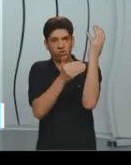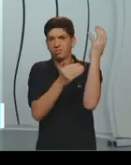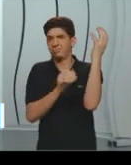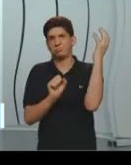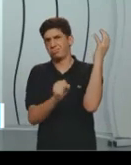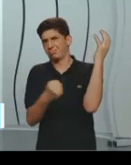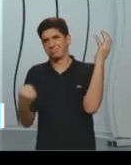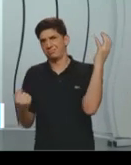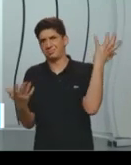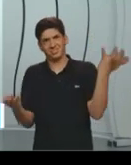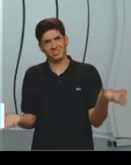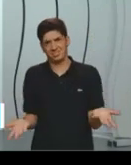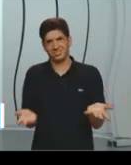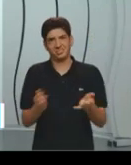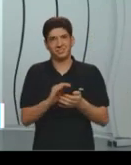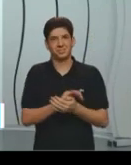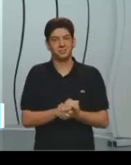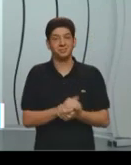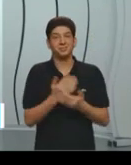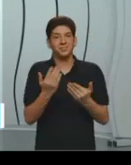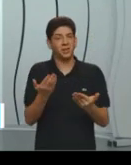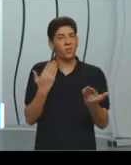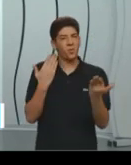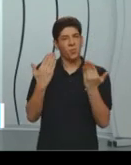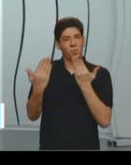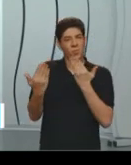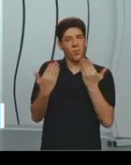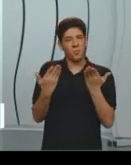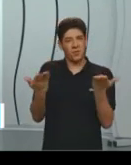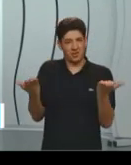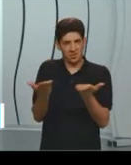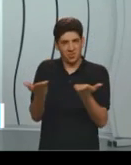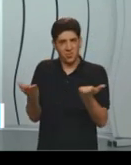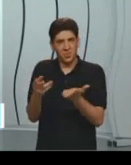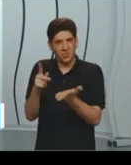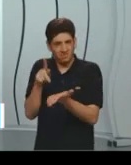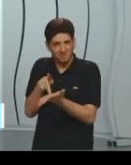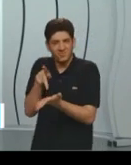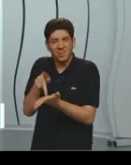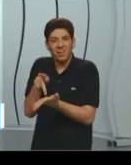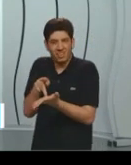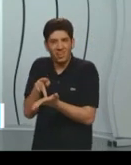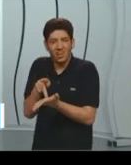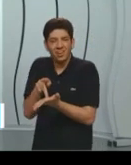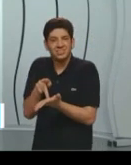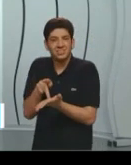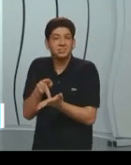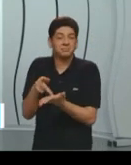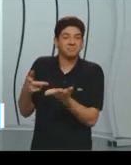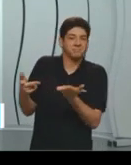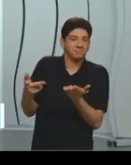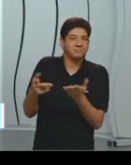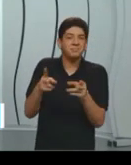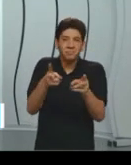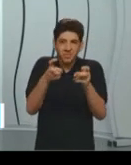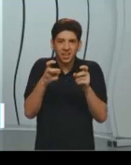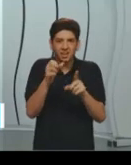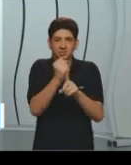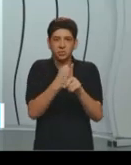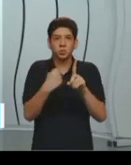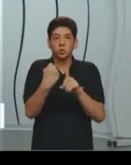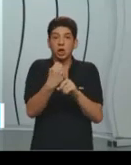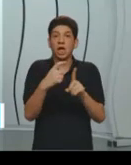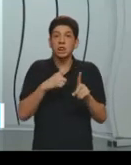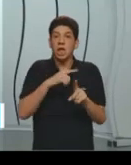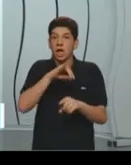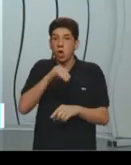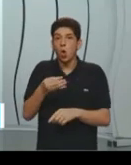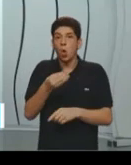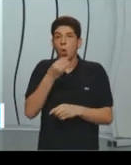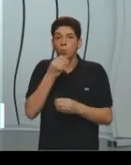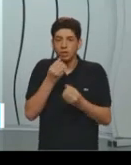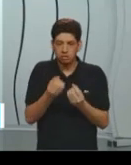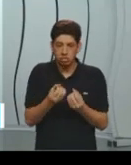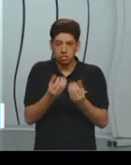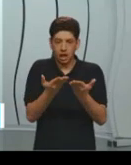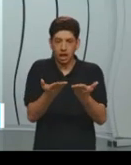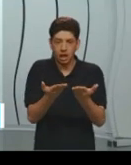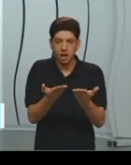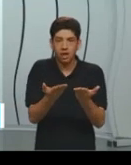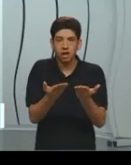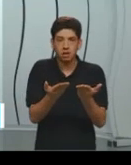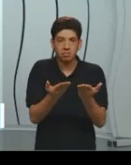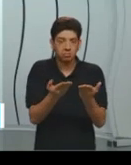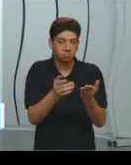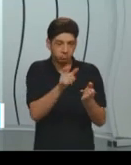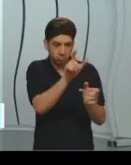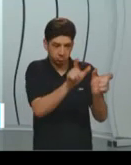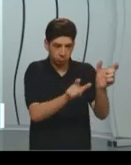transpor isso para a nossa realidade, a gente vai observar isso, né? Que a sociedade, ela dá uma série de oportunidades para as pessoas, e não outras.